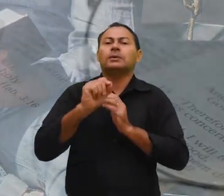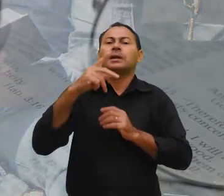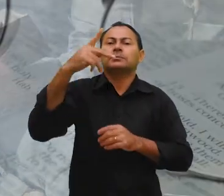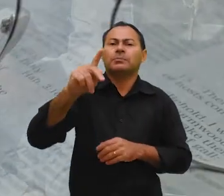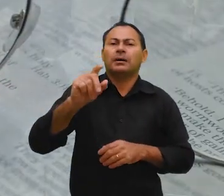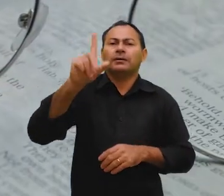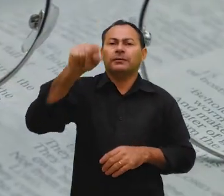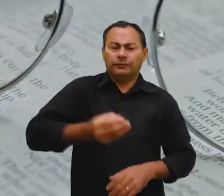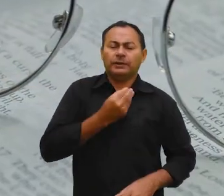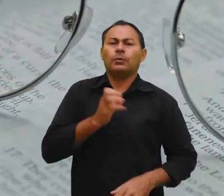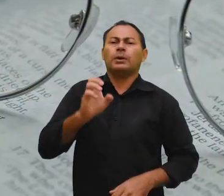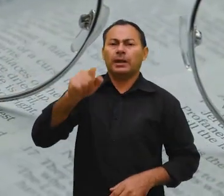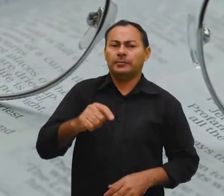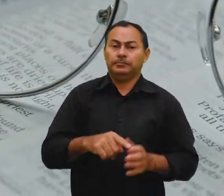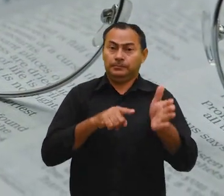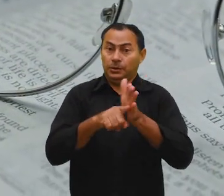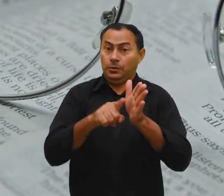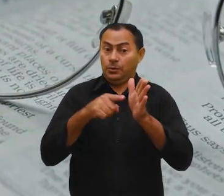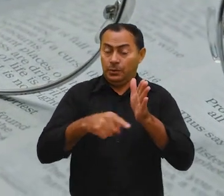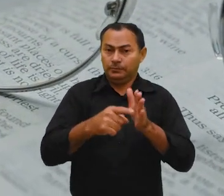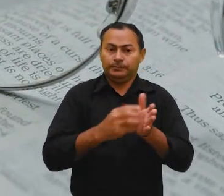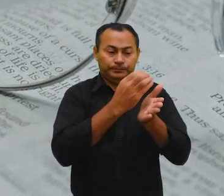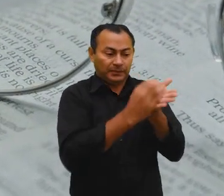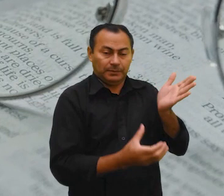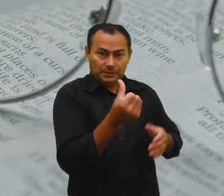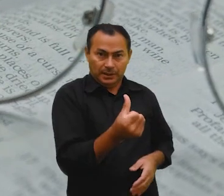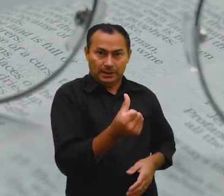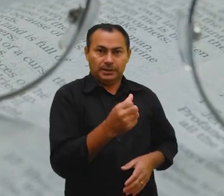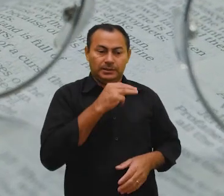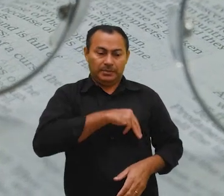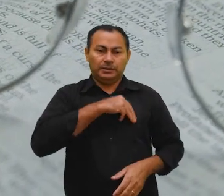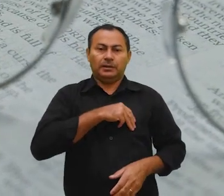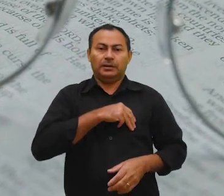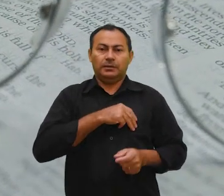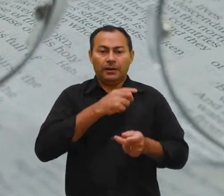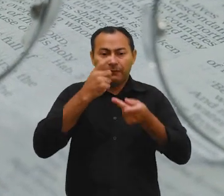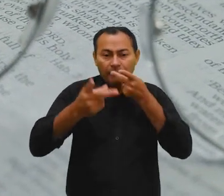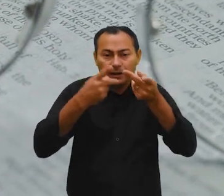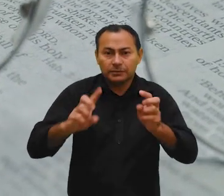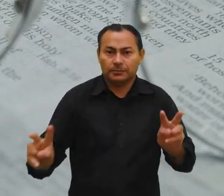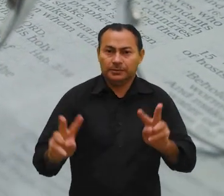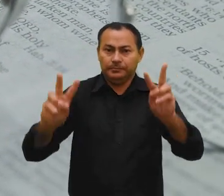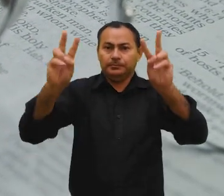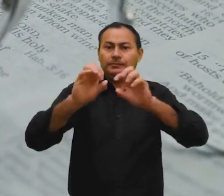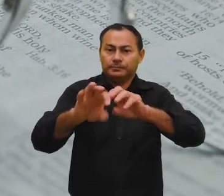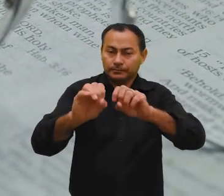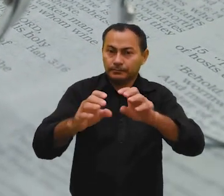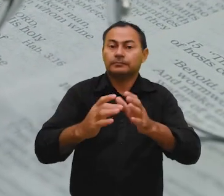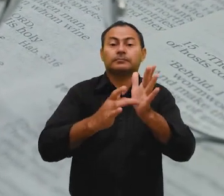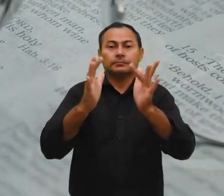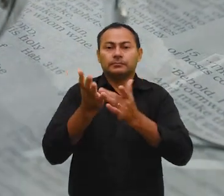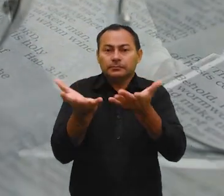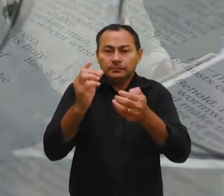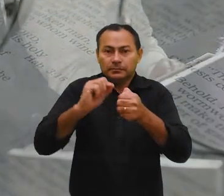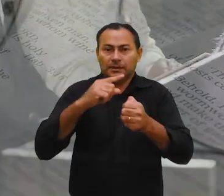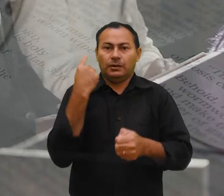Esta é uma pergunta profunda. E parece que aqui no capítulo 6 de Mateus, ao ensinar sobre valores, Jesus quer nos fazer